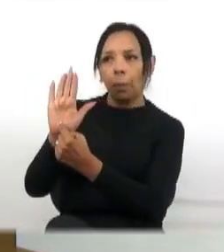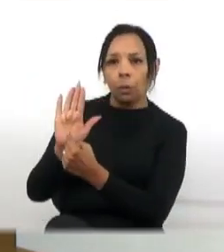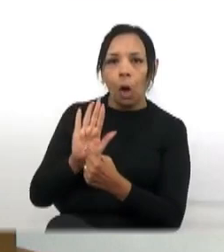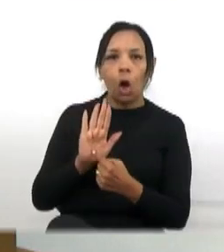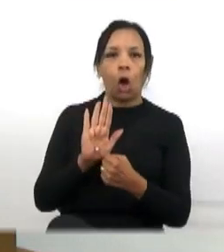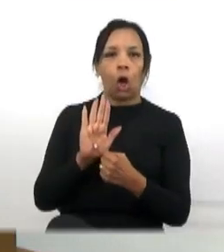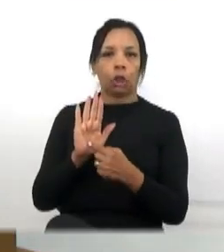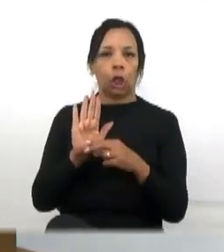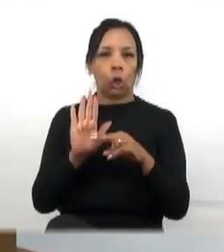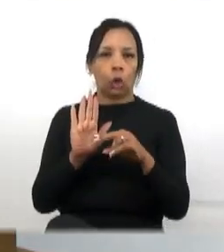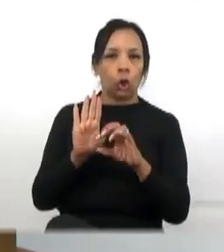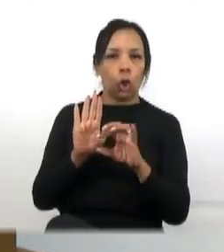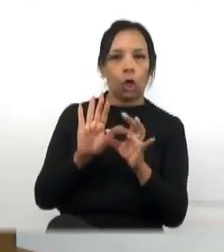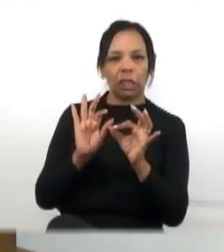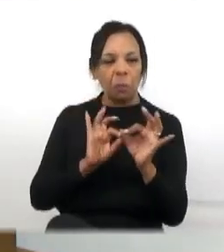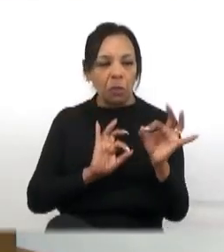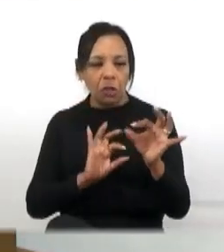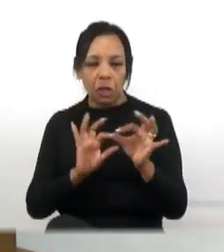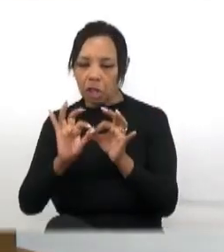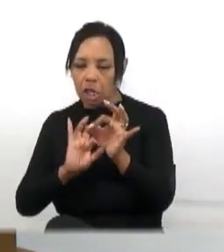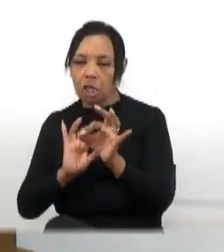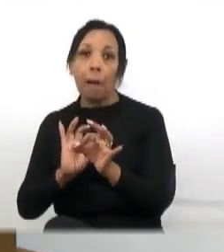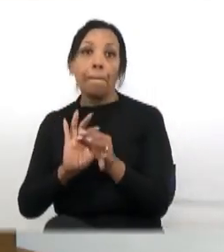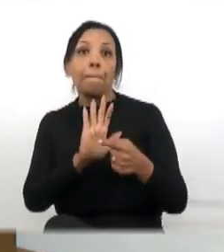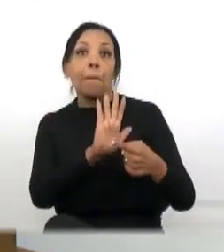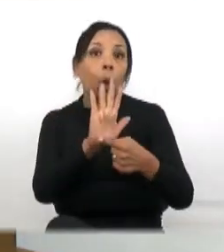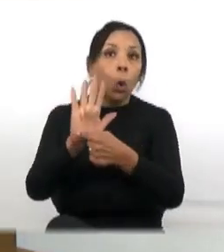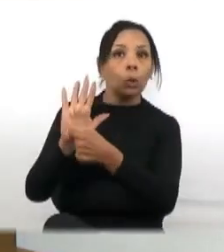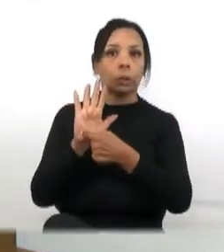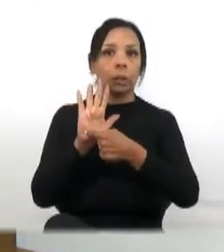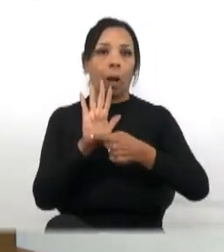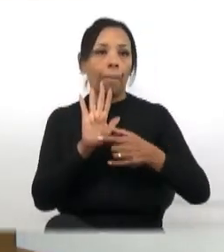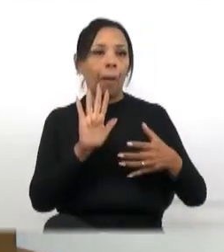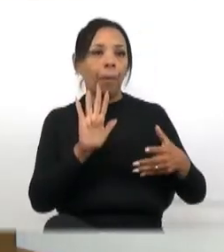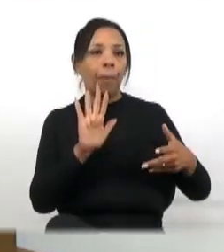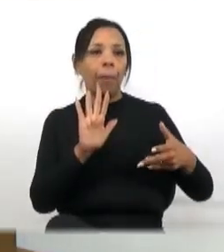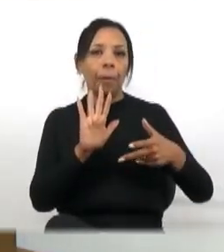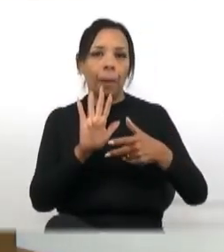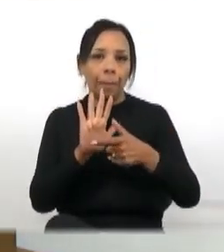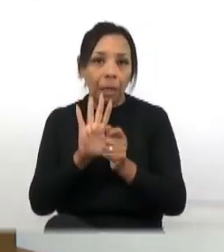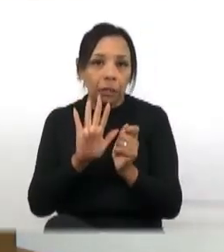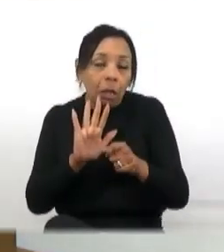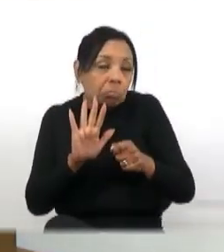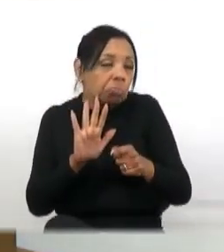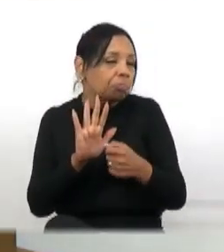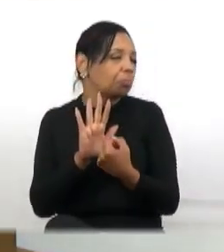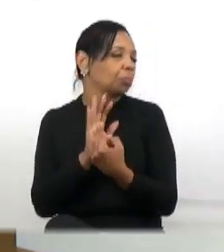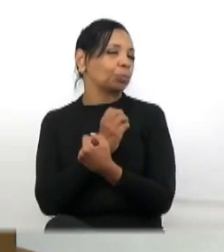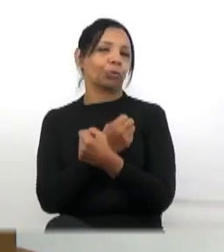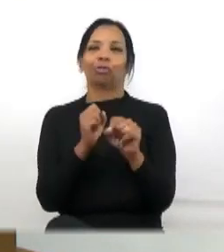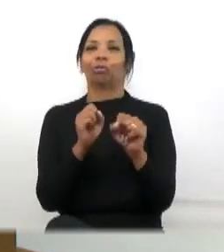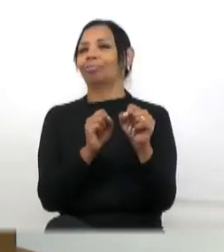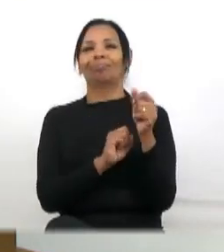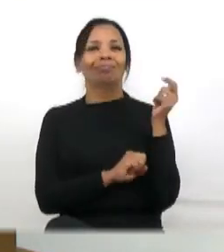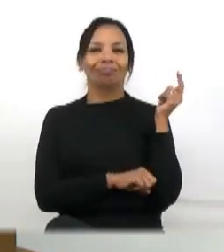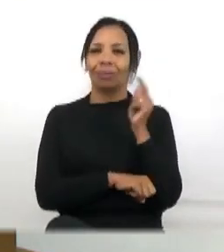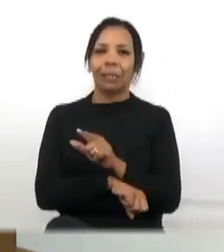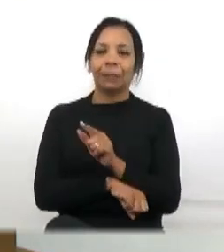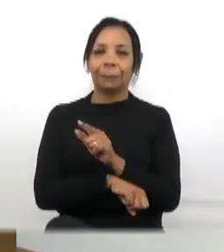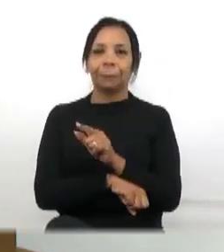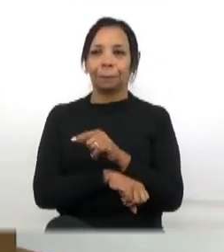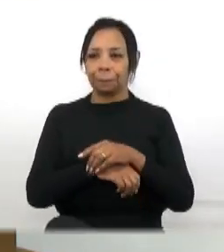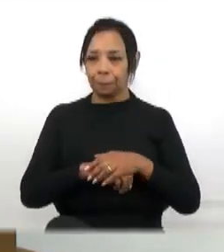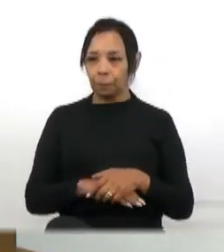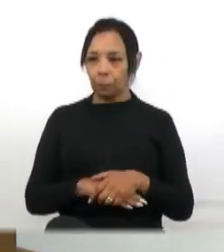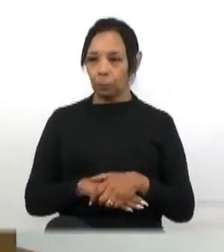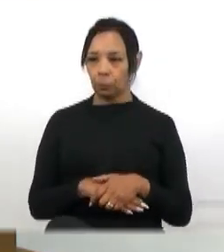medições, está aqui tudo, mas é impossível isso, até agradeço aos colegas